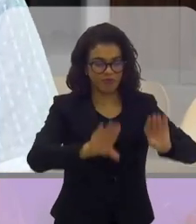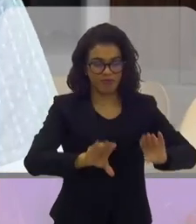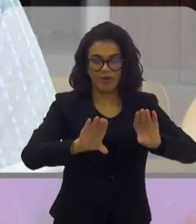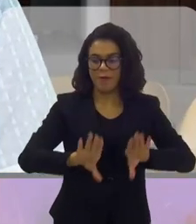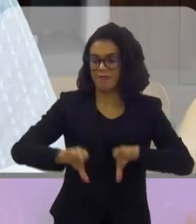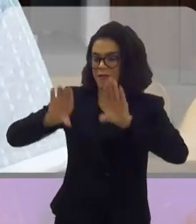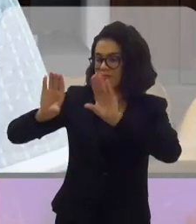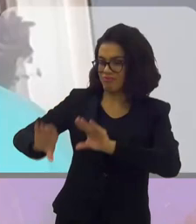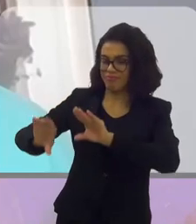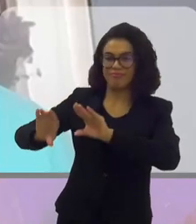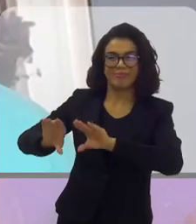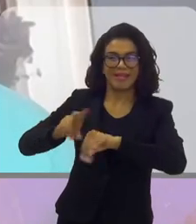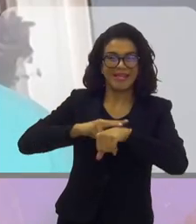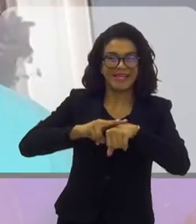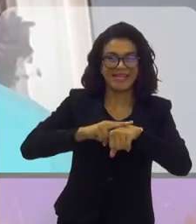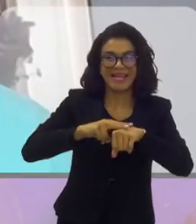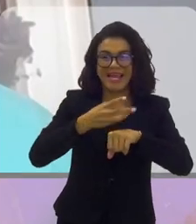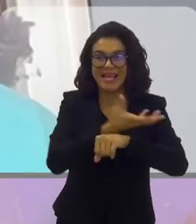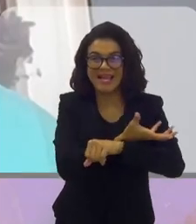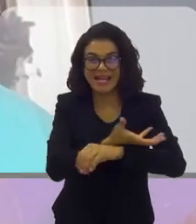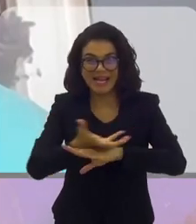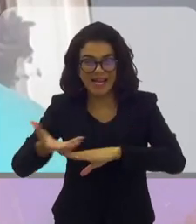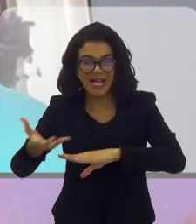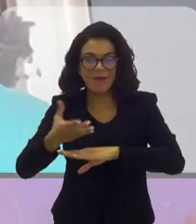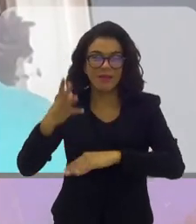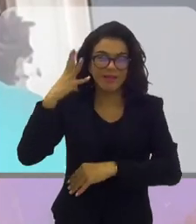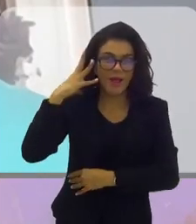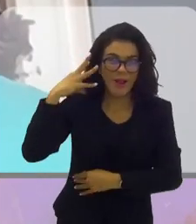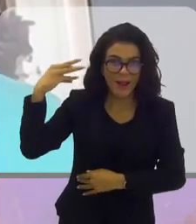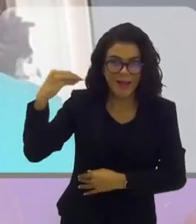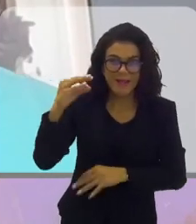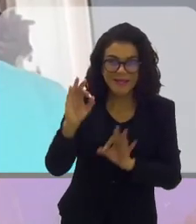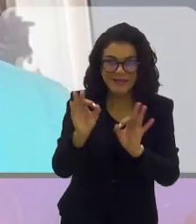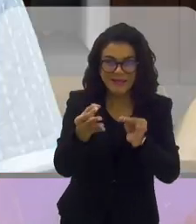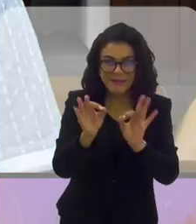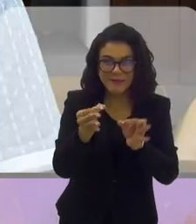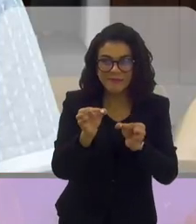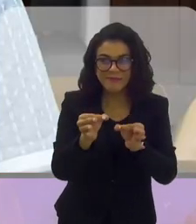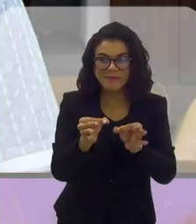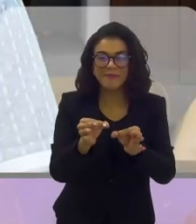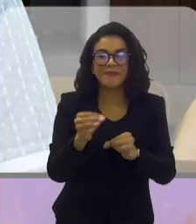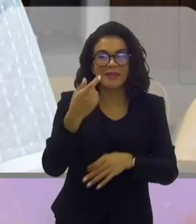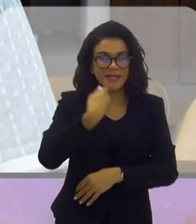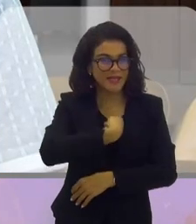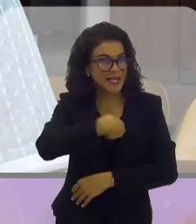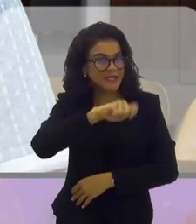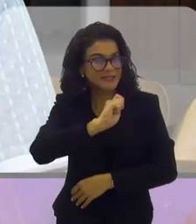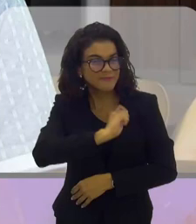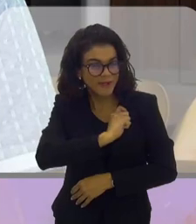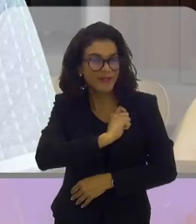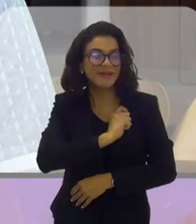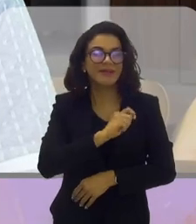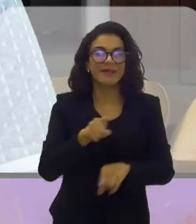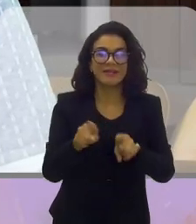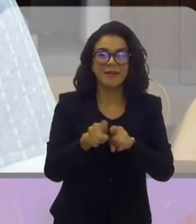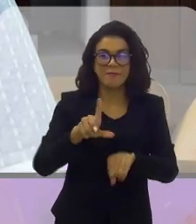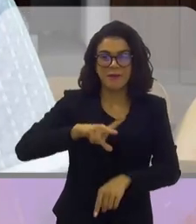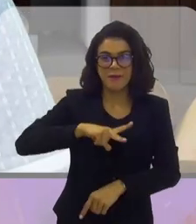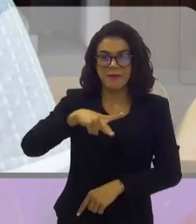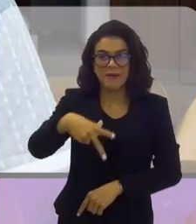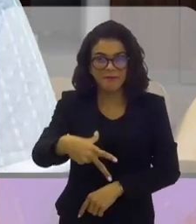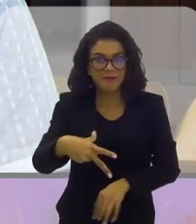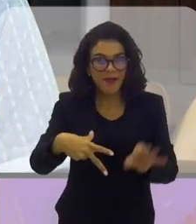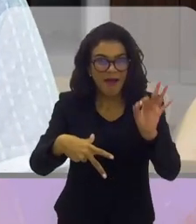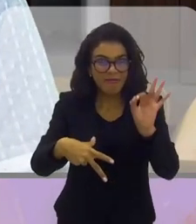de alguns estádios na Europa, como na Holanda, como na Espanha, como